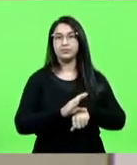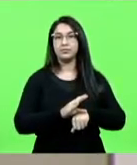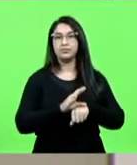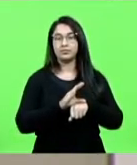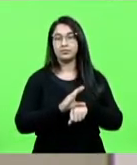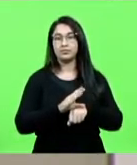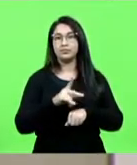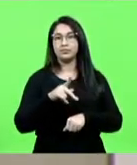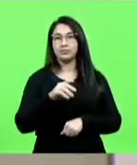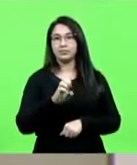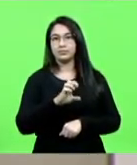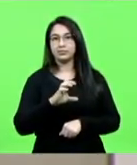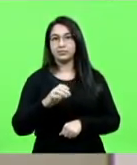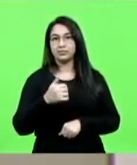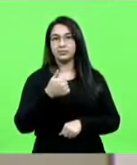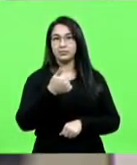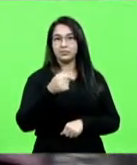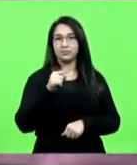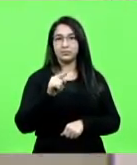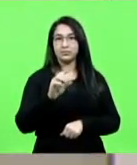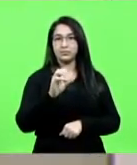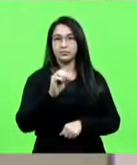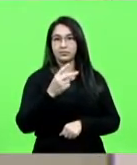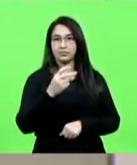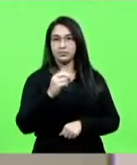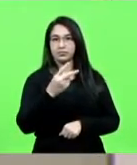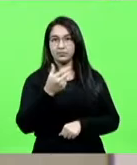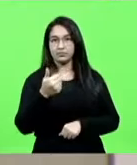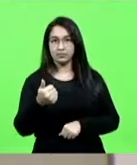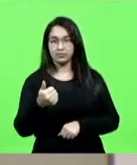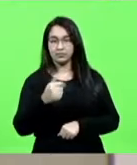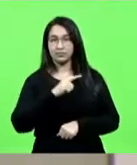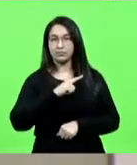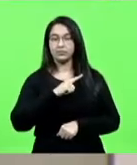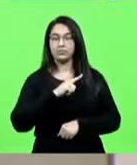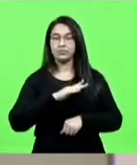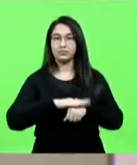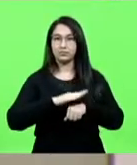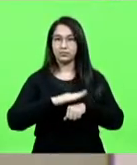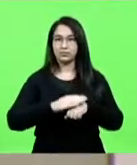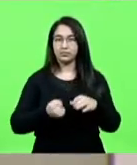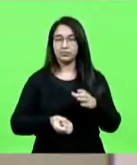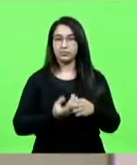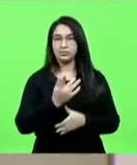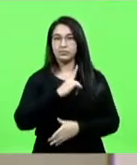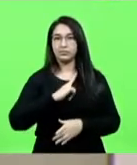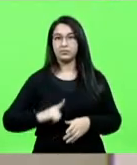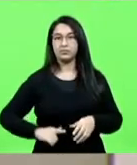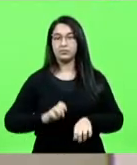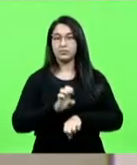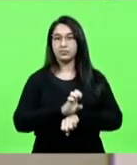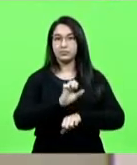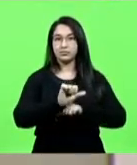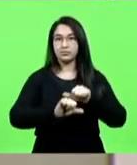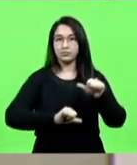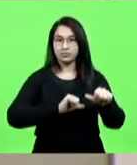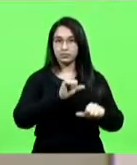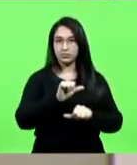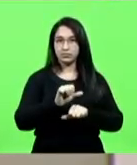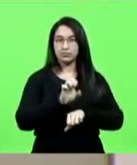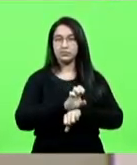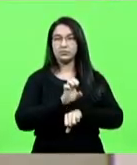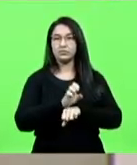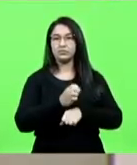.0 de 2021. Autor, governo do Estado. Altera a Constituição do Estado para atualizar o